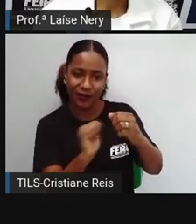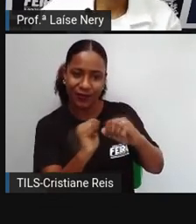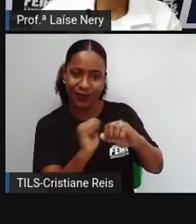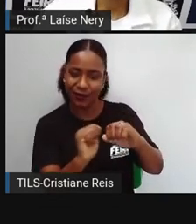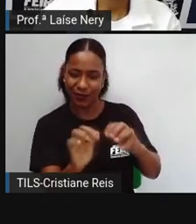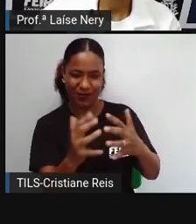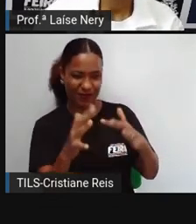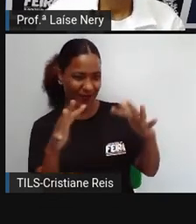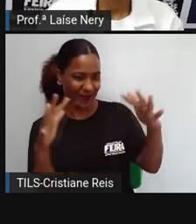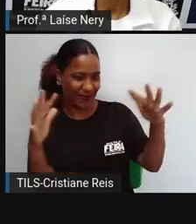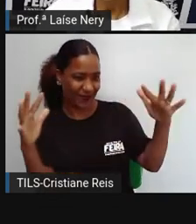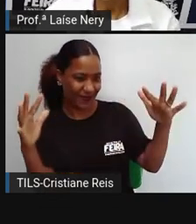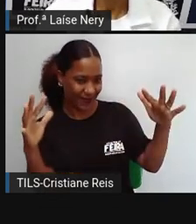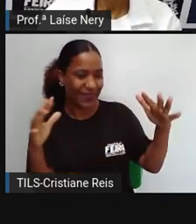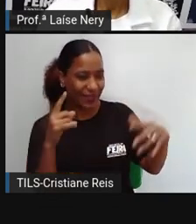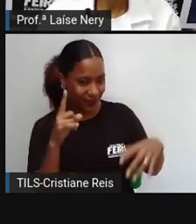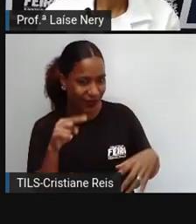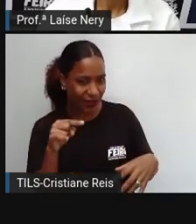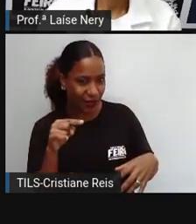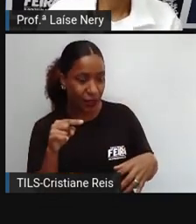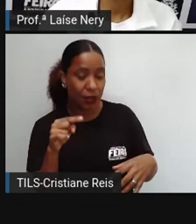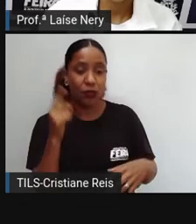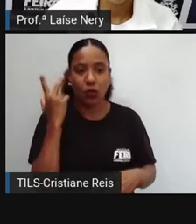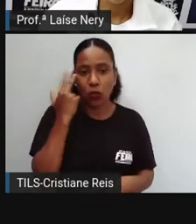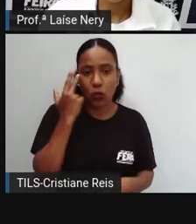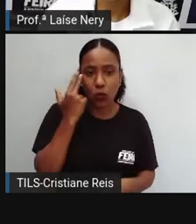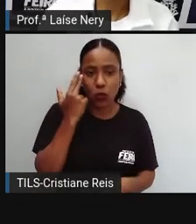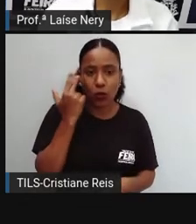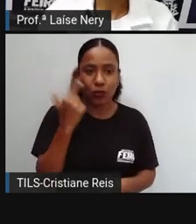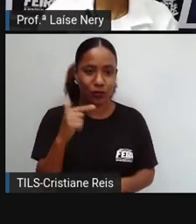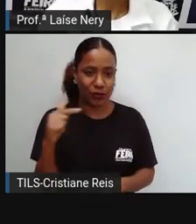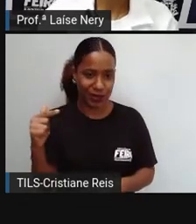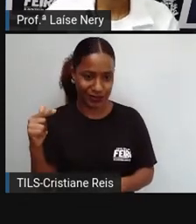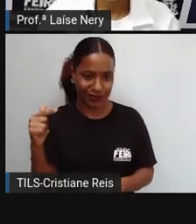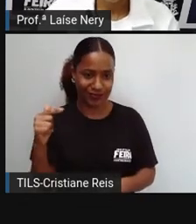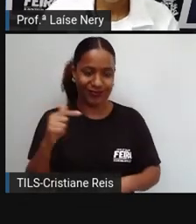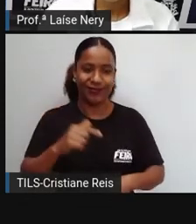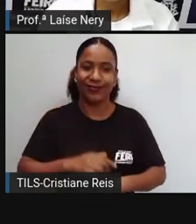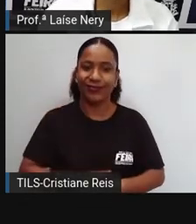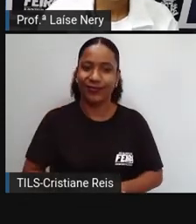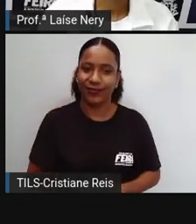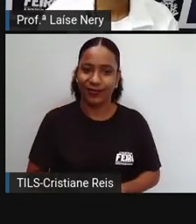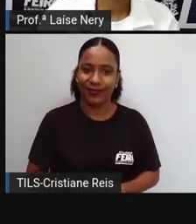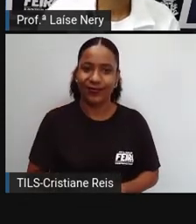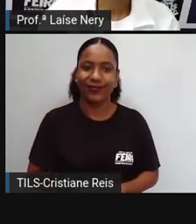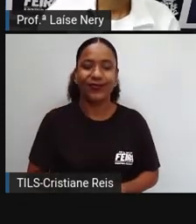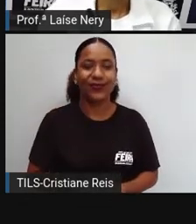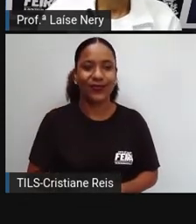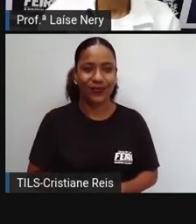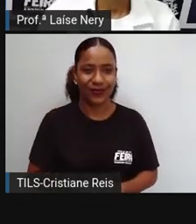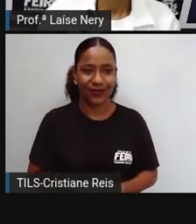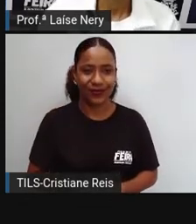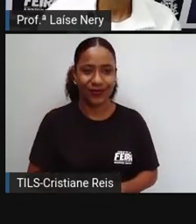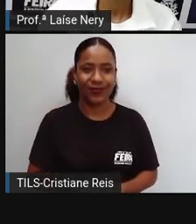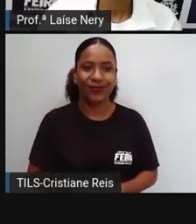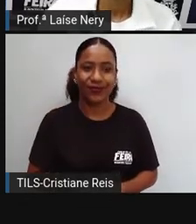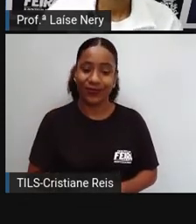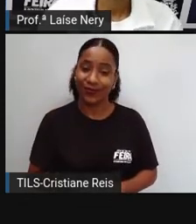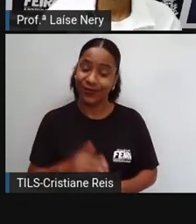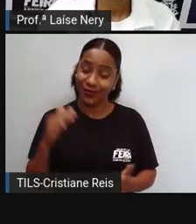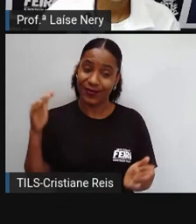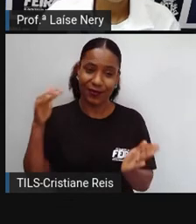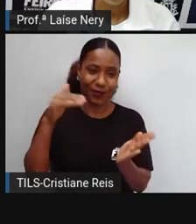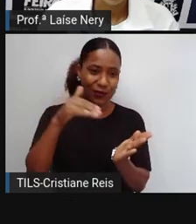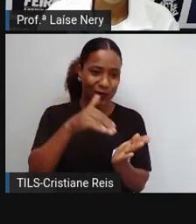bem brilhante e aí já não é tão natural assim. Mas vamos em frente. E por último,